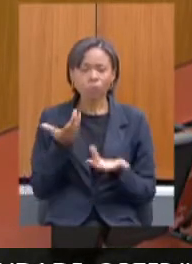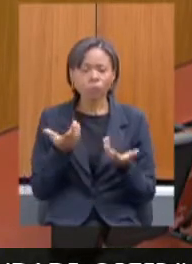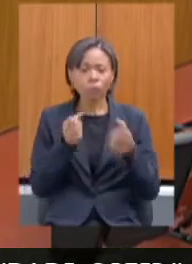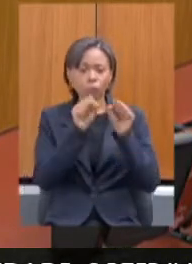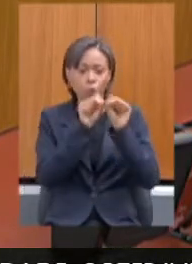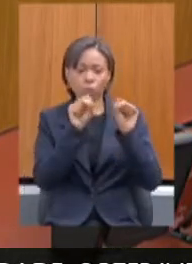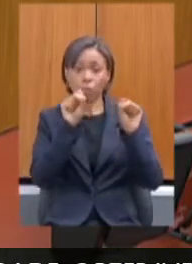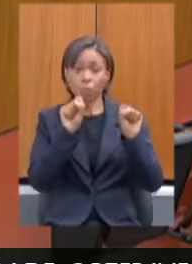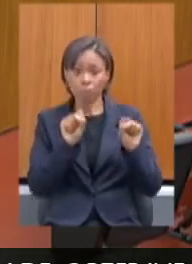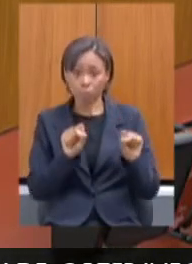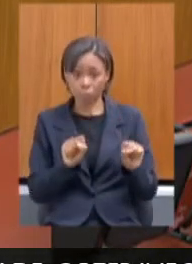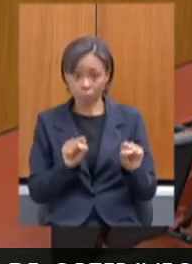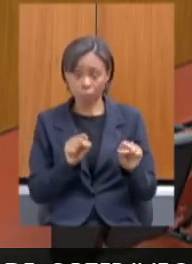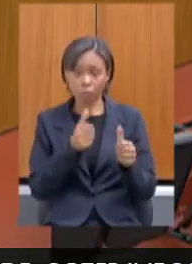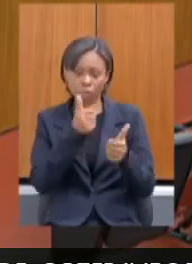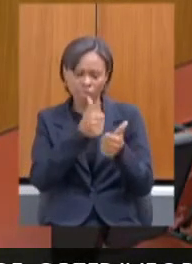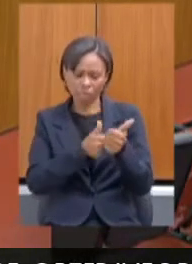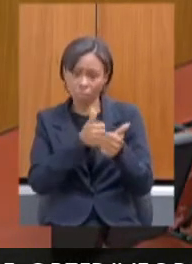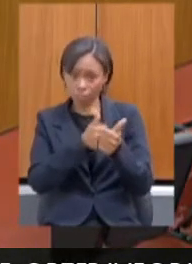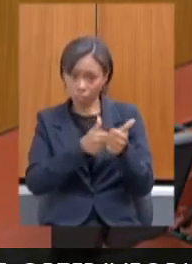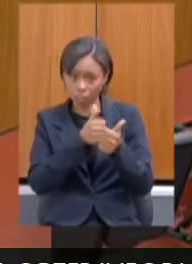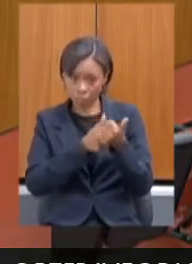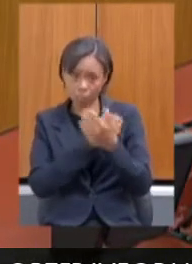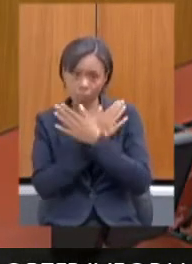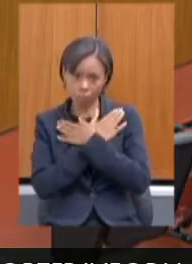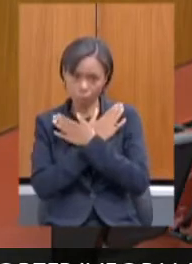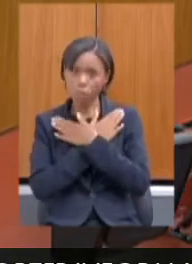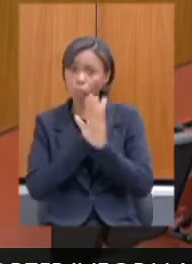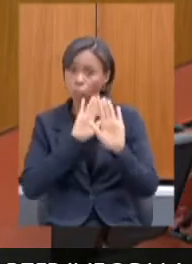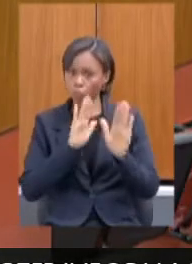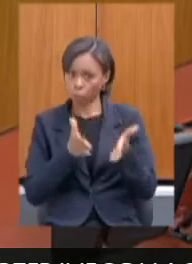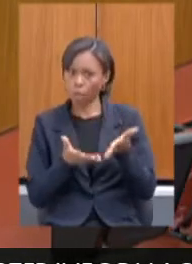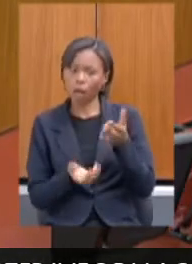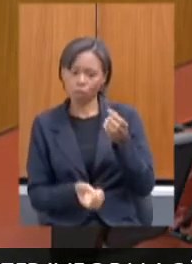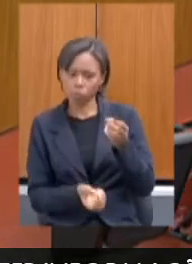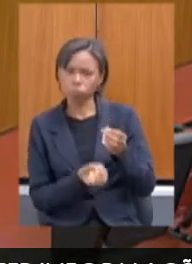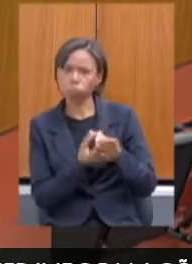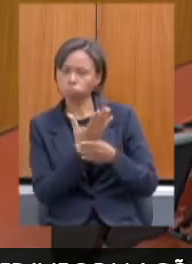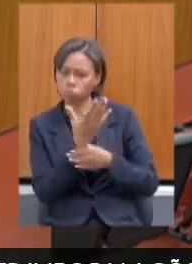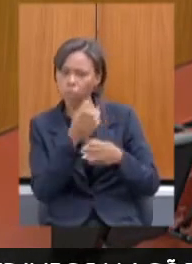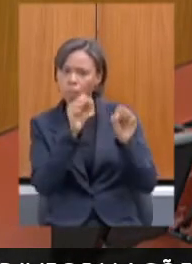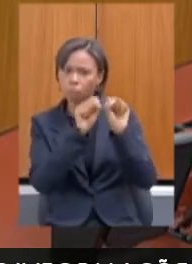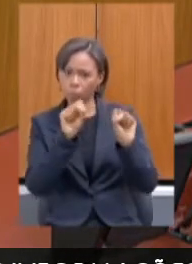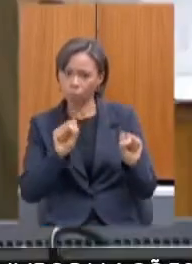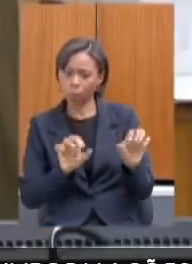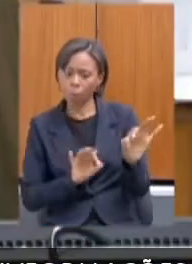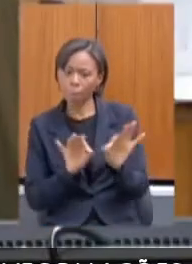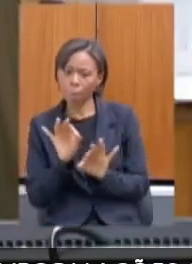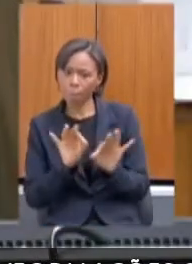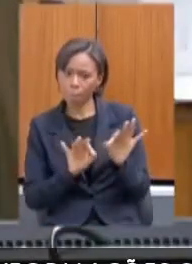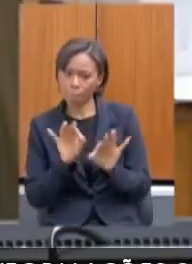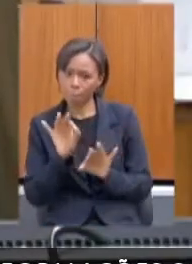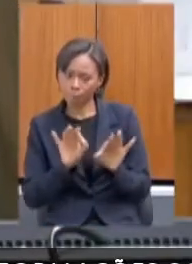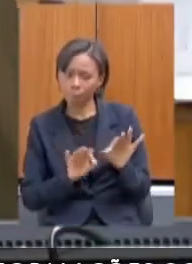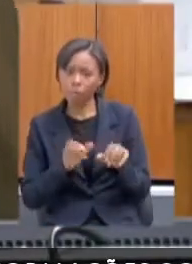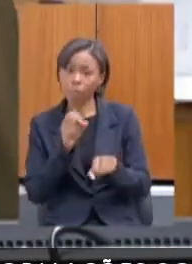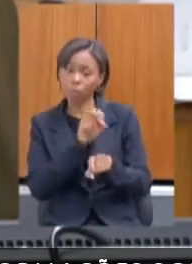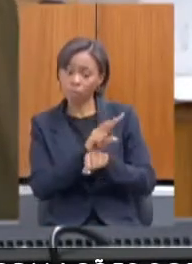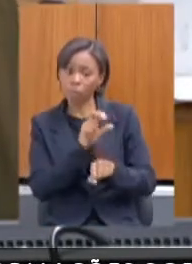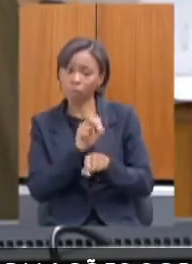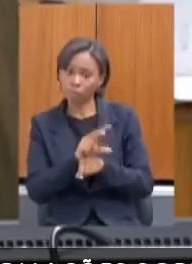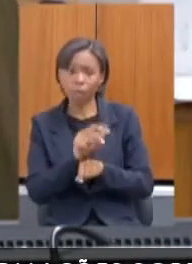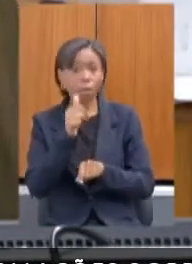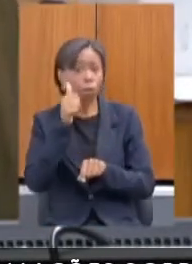conversas bem adiantadas para a gente organizar essa questão da empregabilidade das mulheres vítimas de violência.